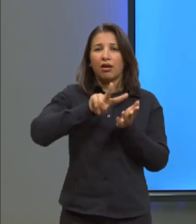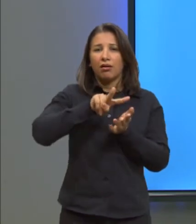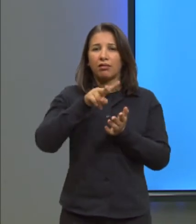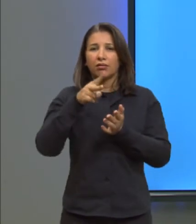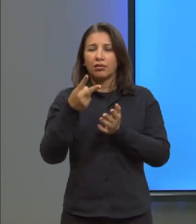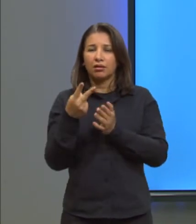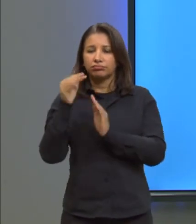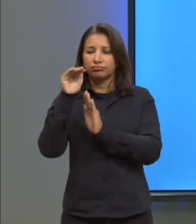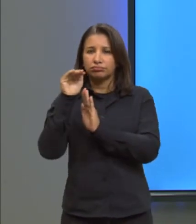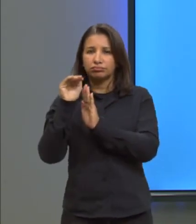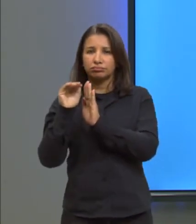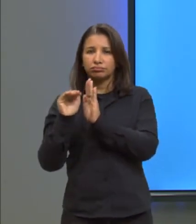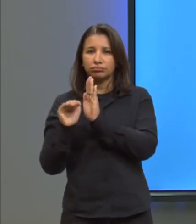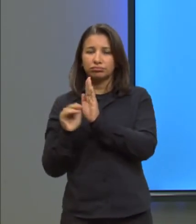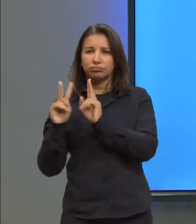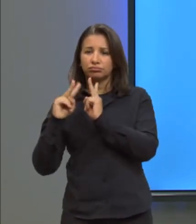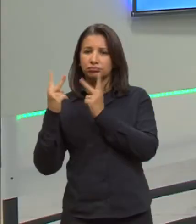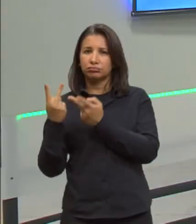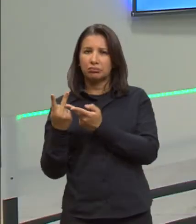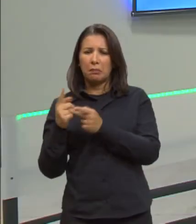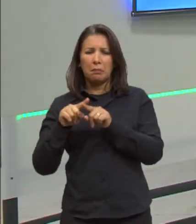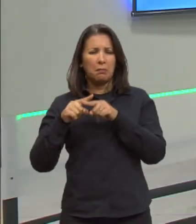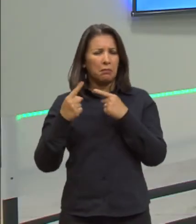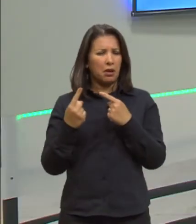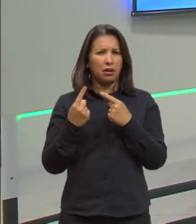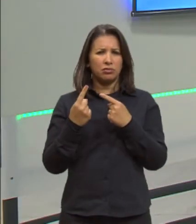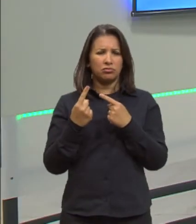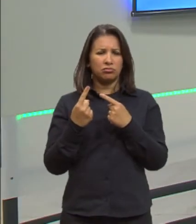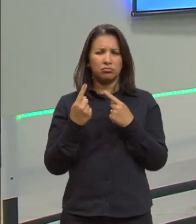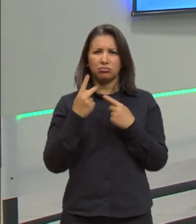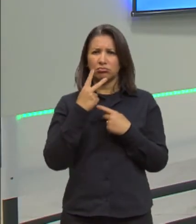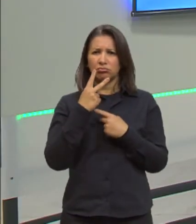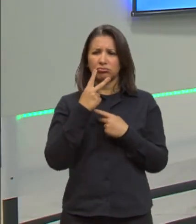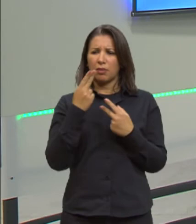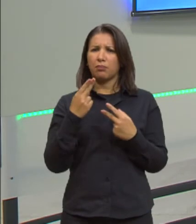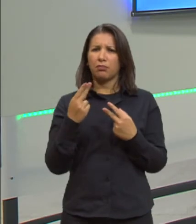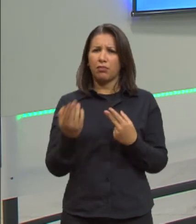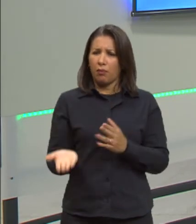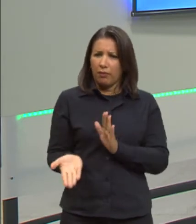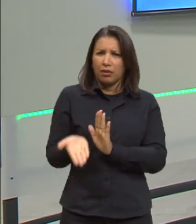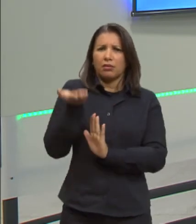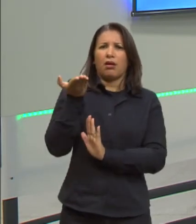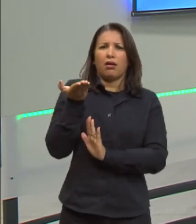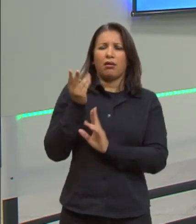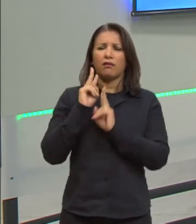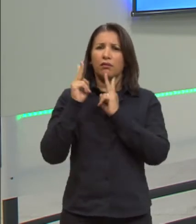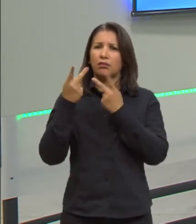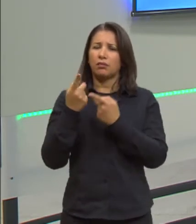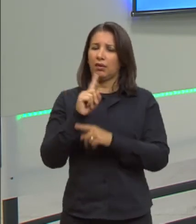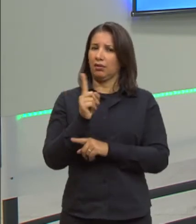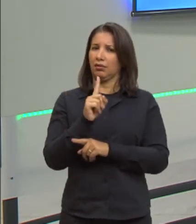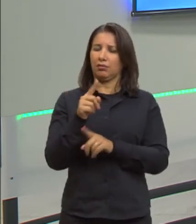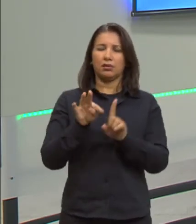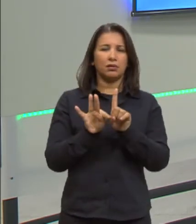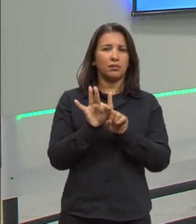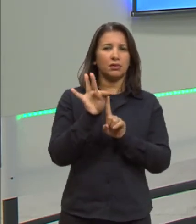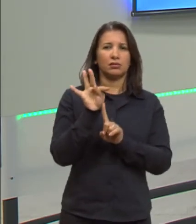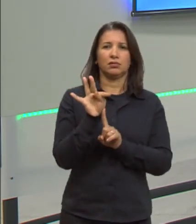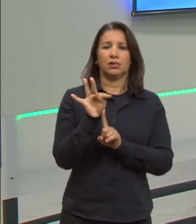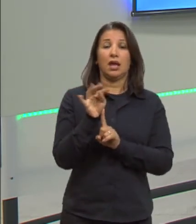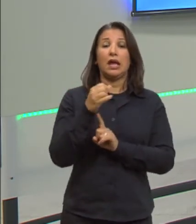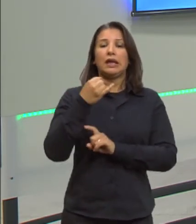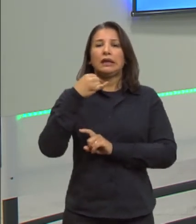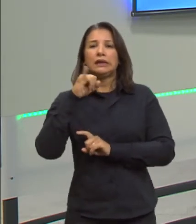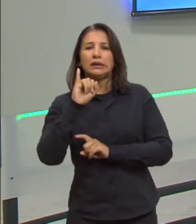temperatura está aumentando, volume não era para aumentar? Não era para aumentar? Sim, mas não com a água nessa faixa de temperatura. Tá, e se a